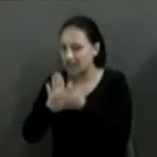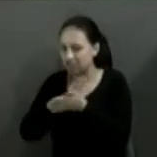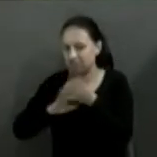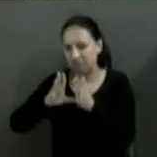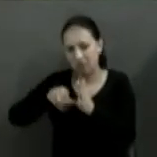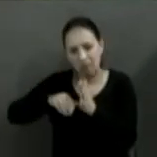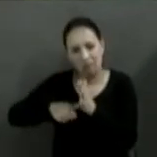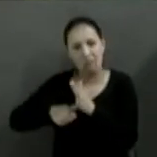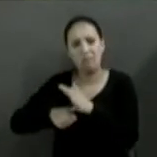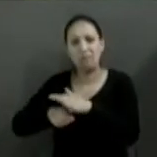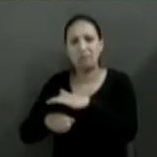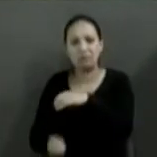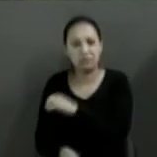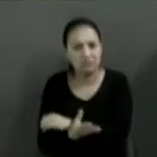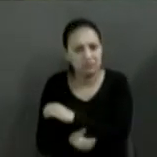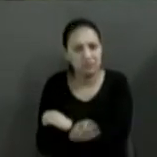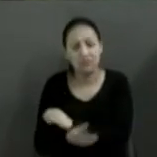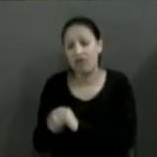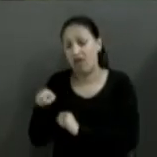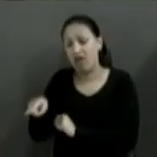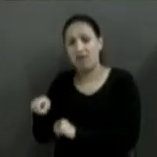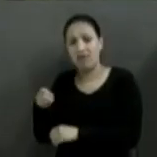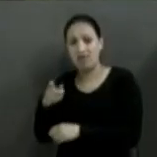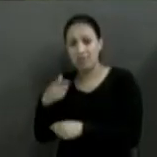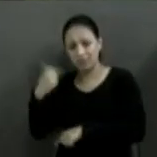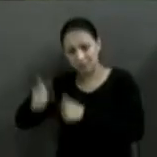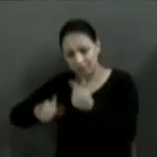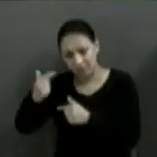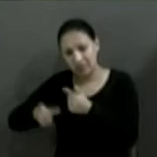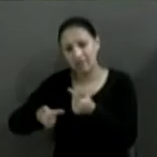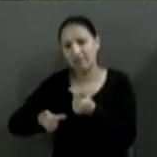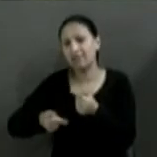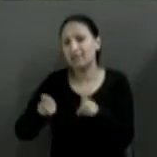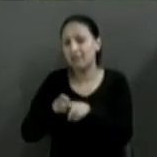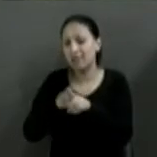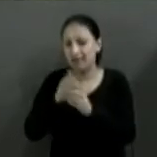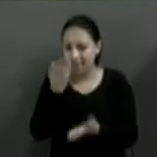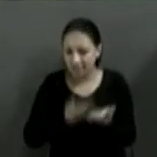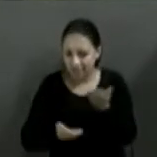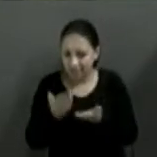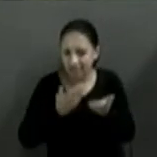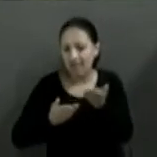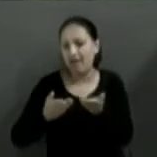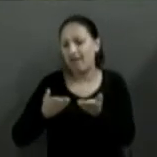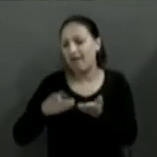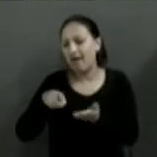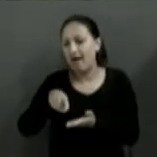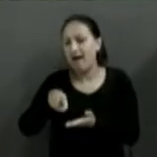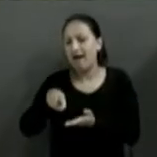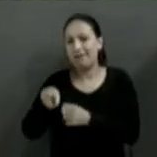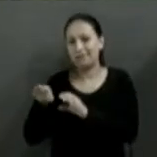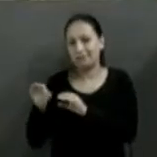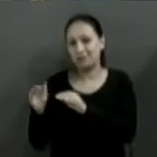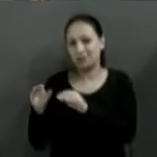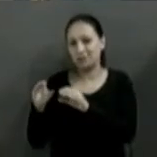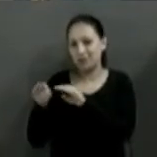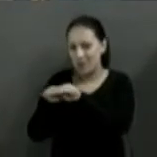vão atuar de forma a tratar a comunidade de forma igualitária.